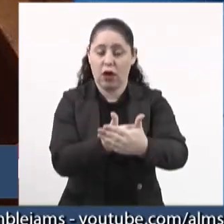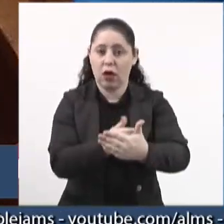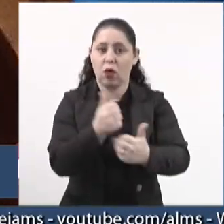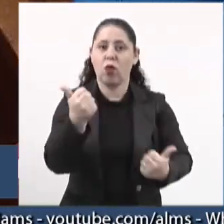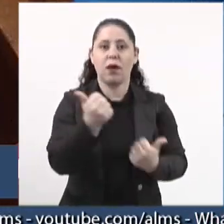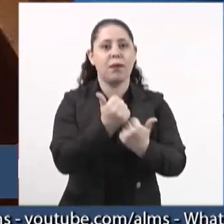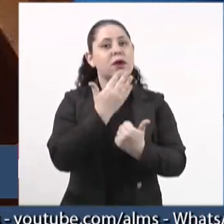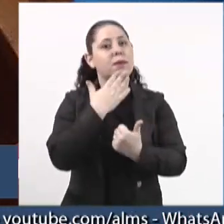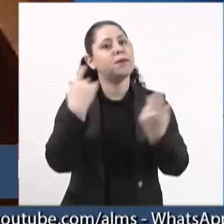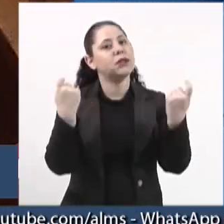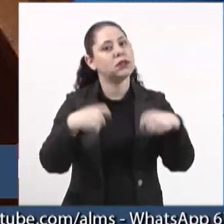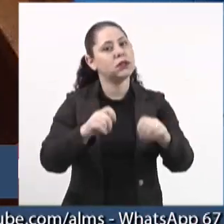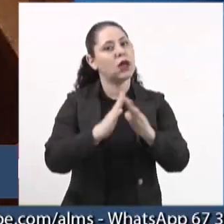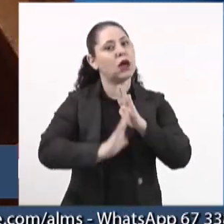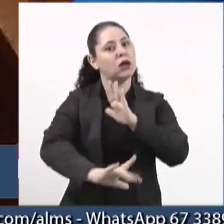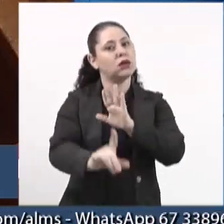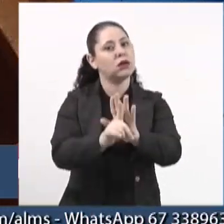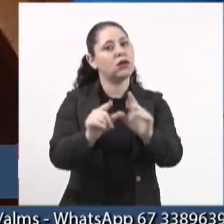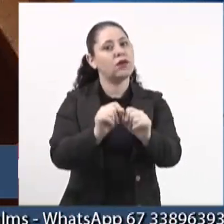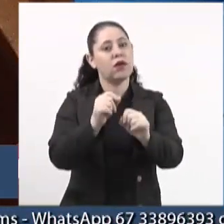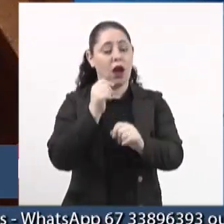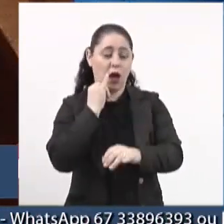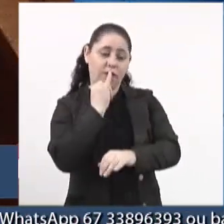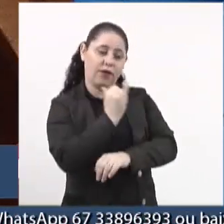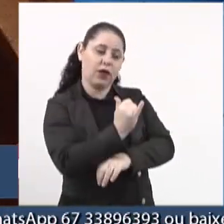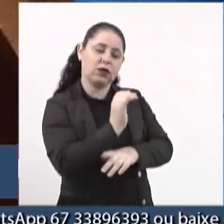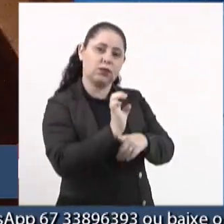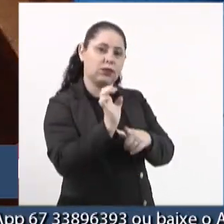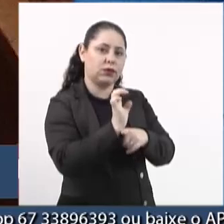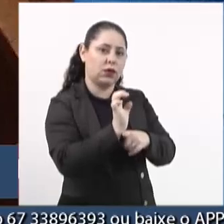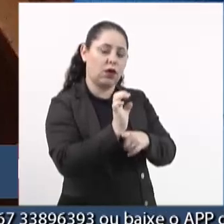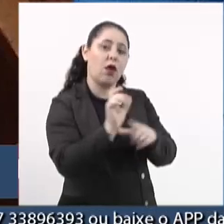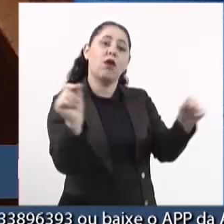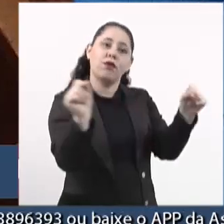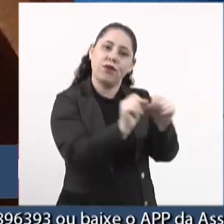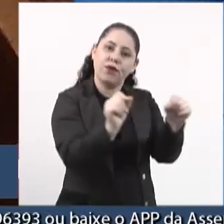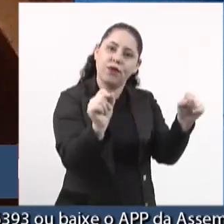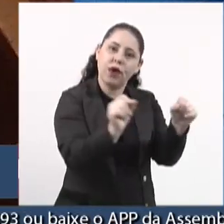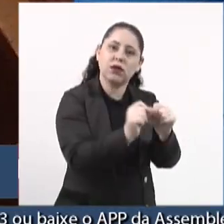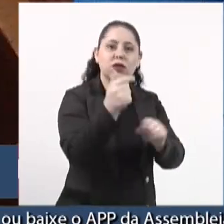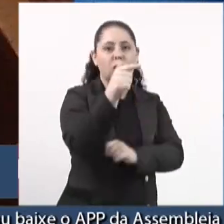apoio que a gente precisa que a Casa fale para o Estado. Faça